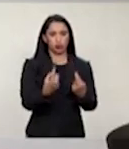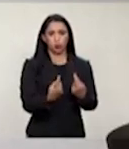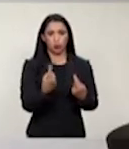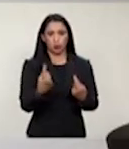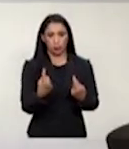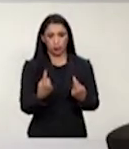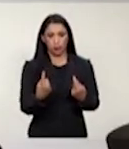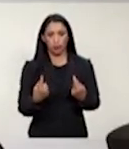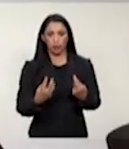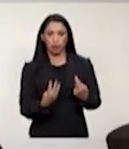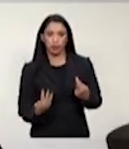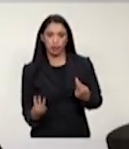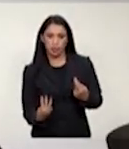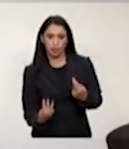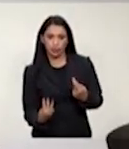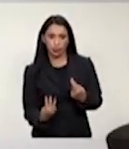terceiro,